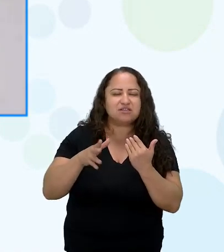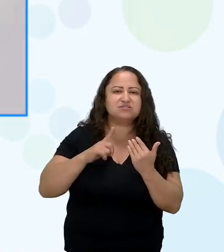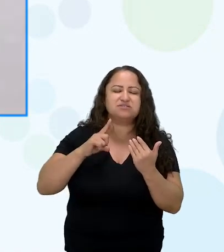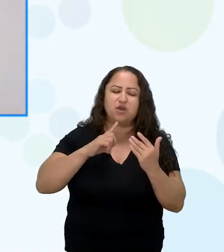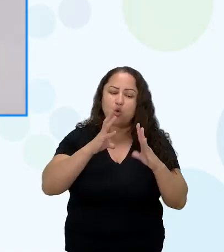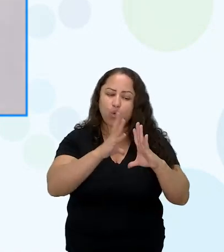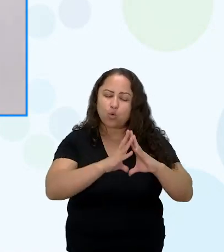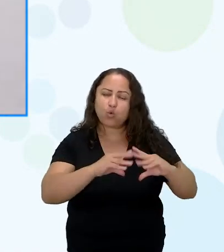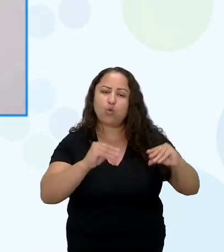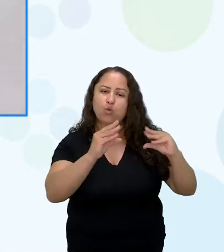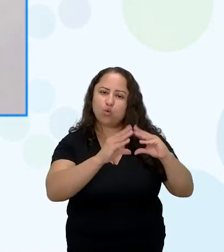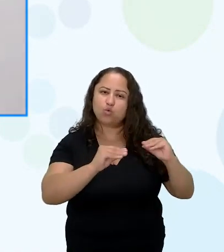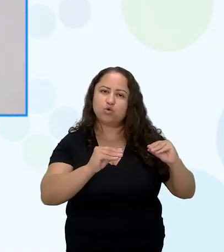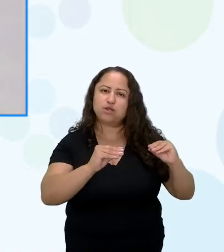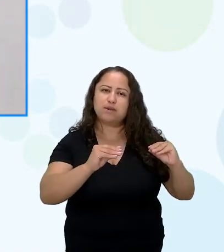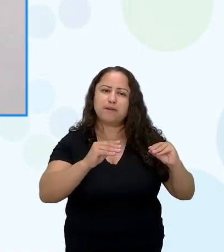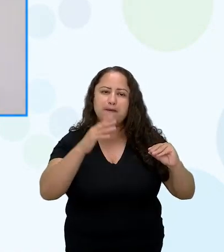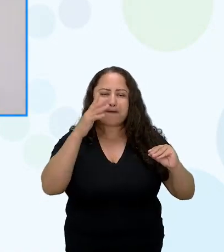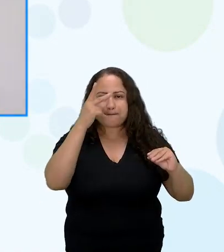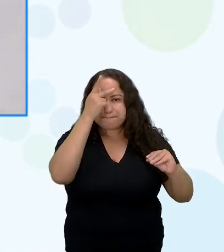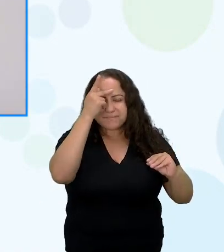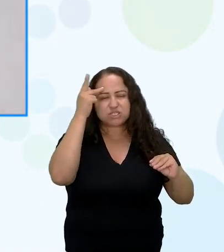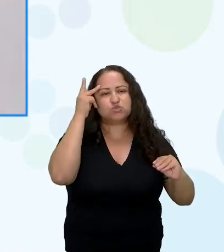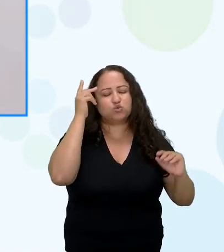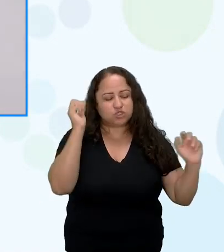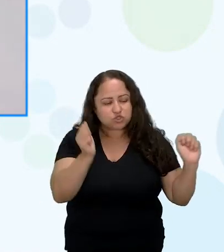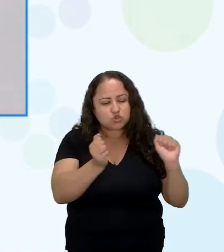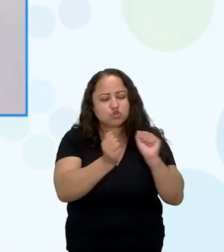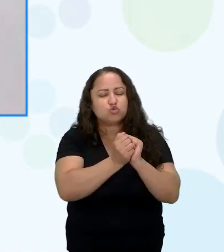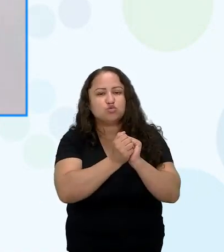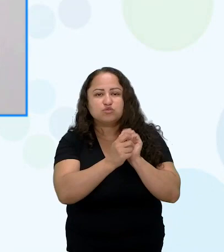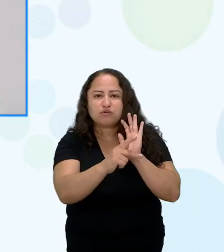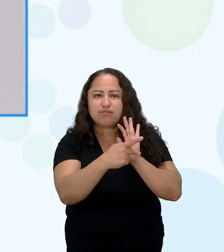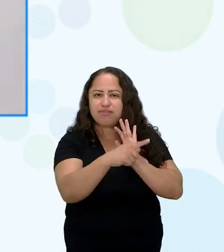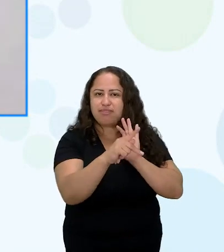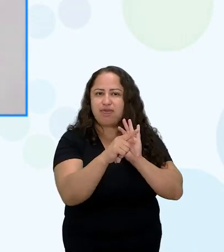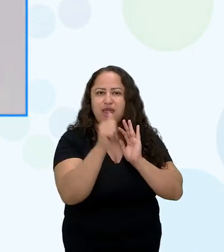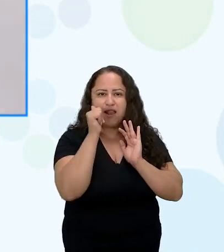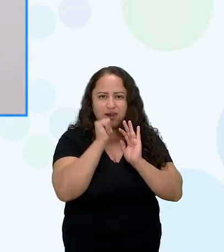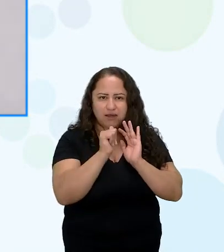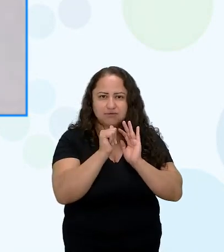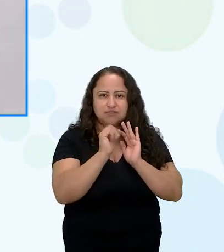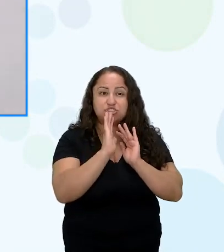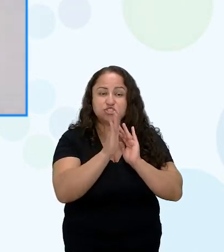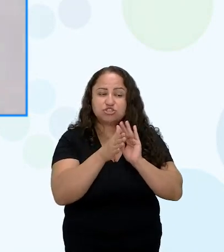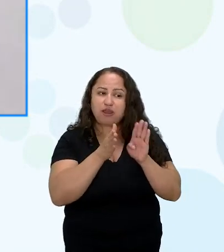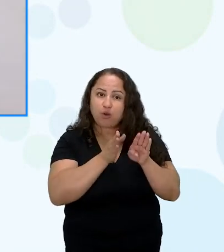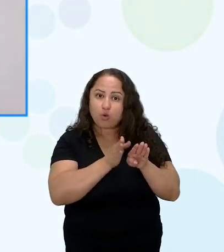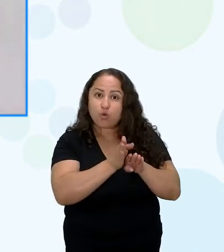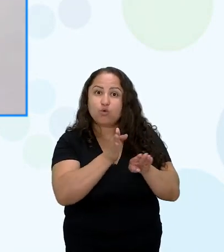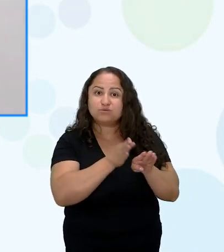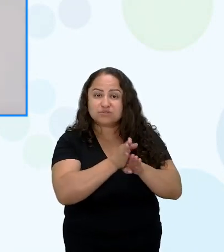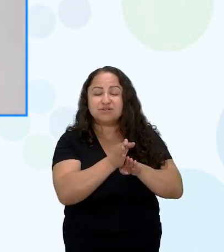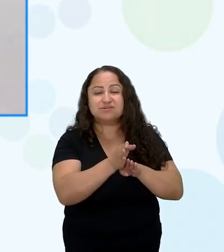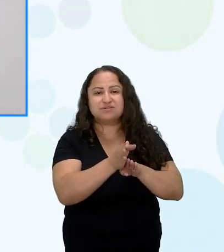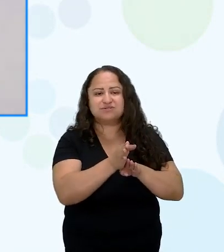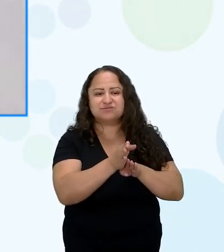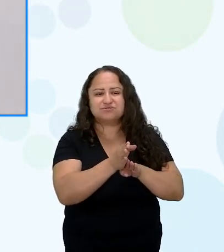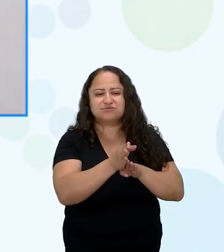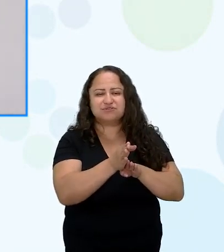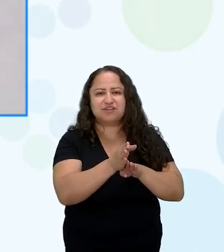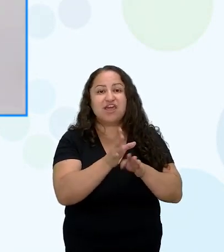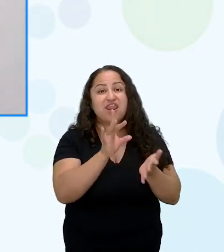seguindo na vida dela tá presente e dando esses conselhos então na verdade ela tinha uma